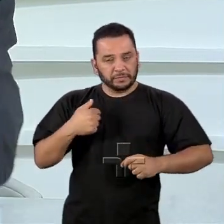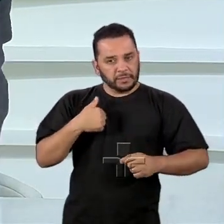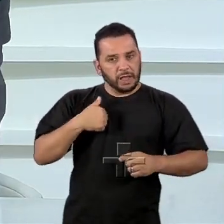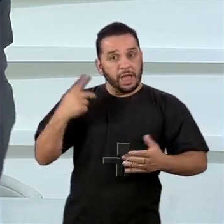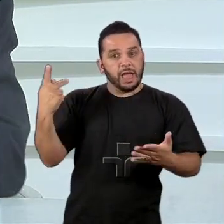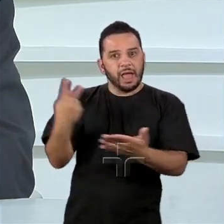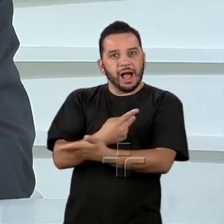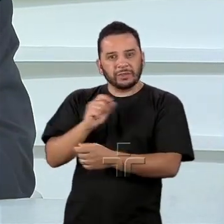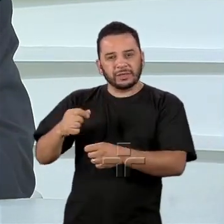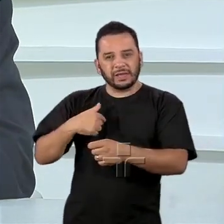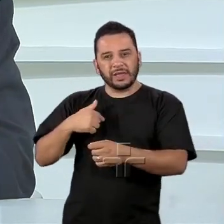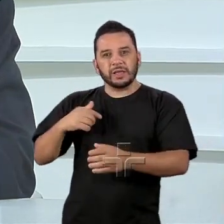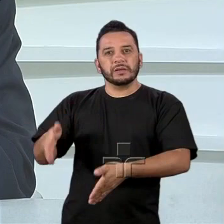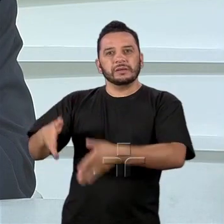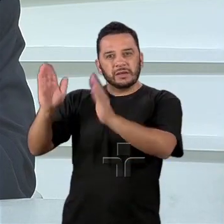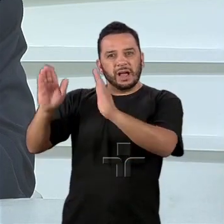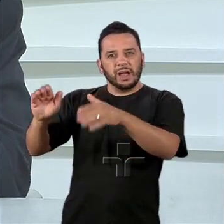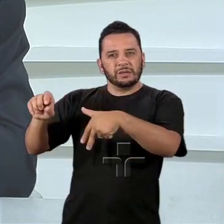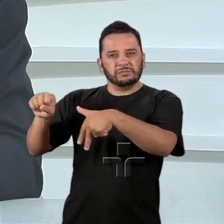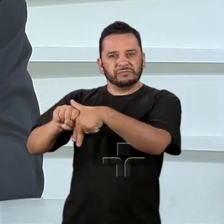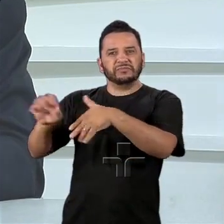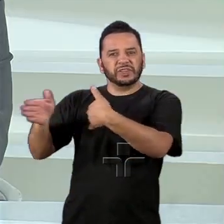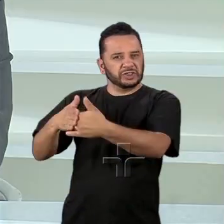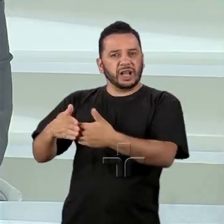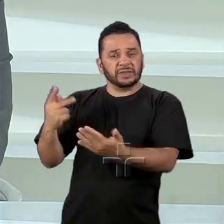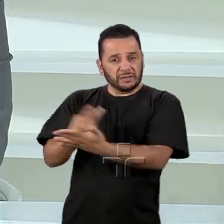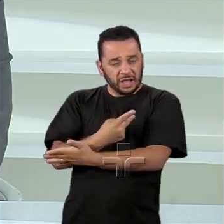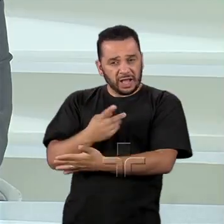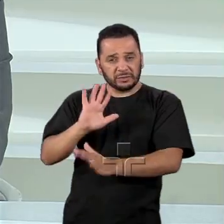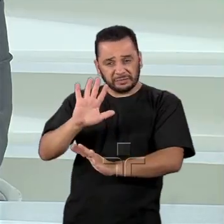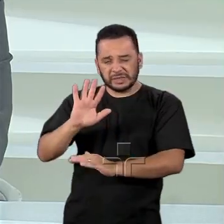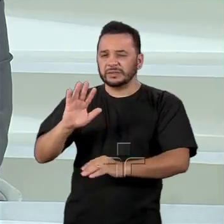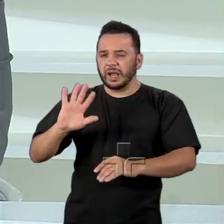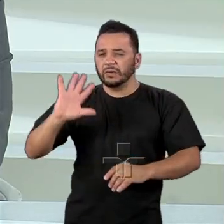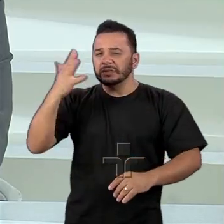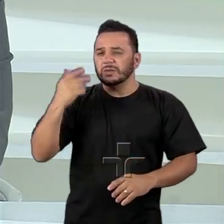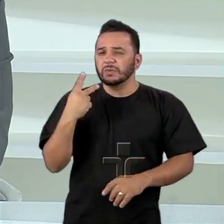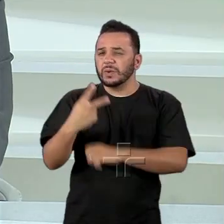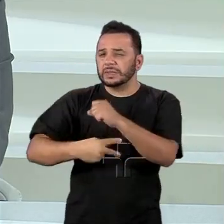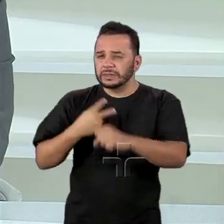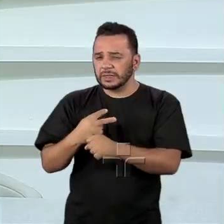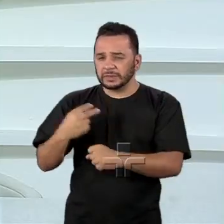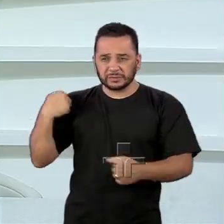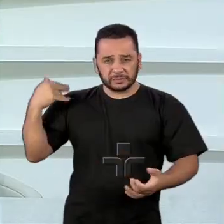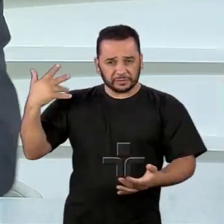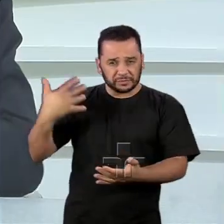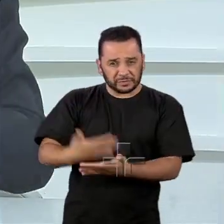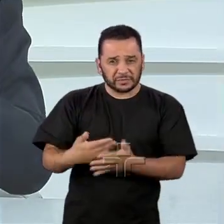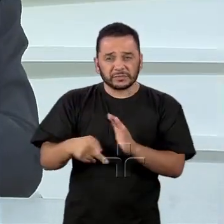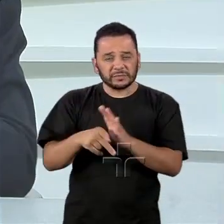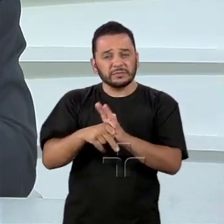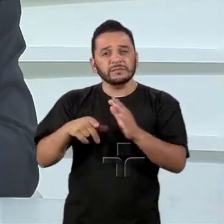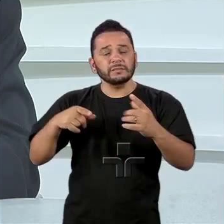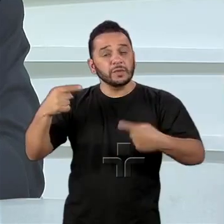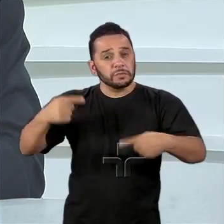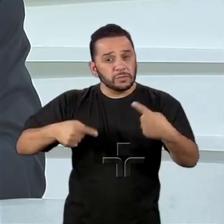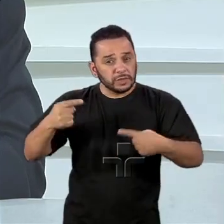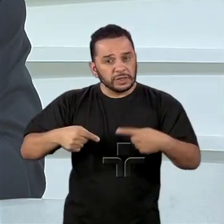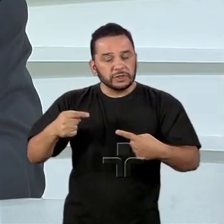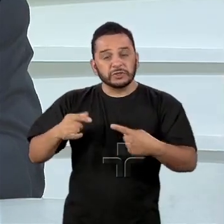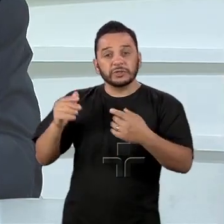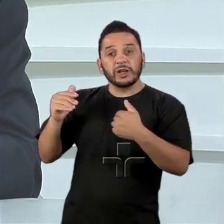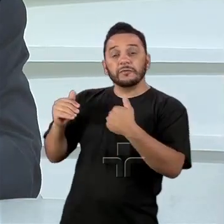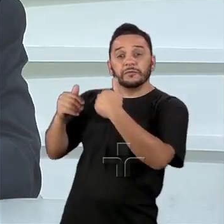ideia de desmontar essa política. O aconteceu nesses dois anos? É que não exatamente política externa, estrito-sense,